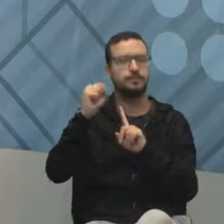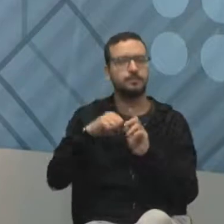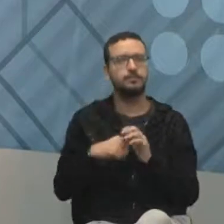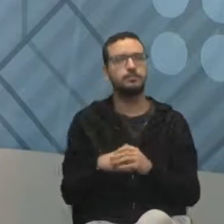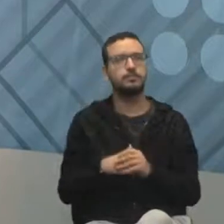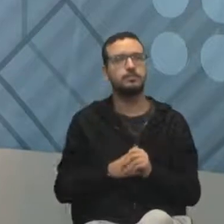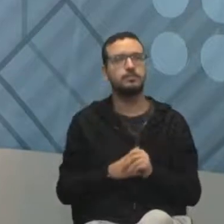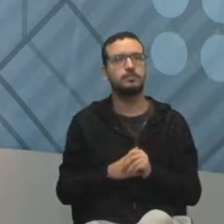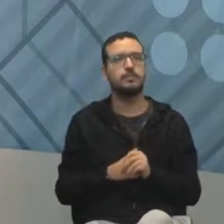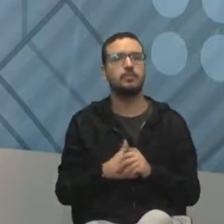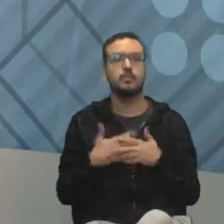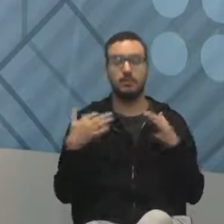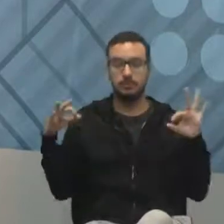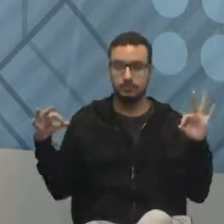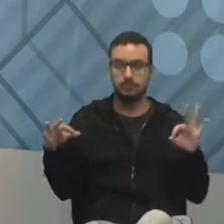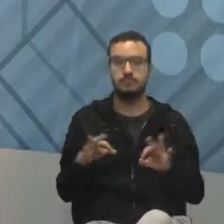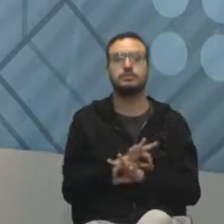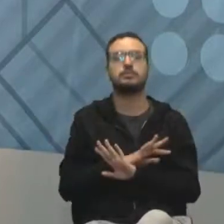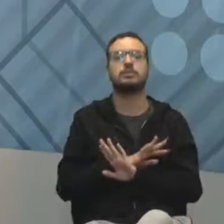Bom,